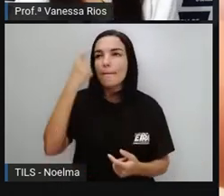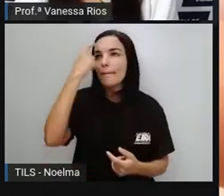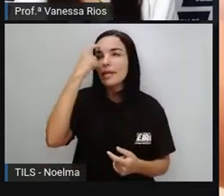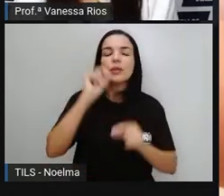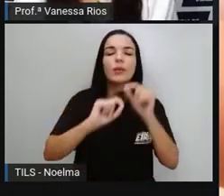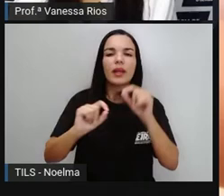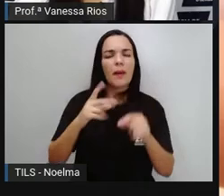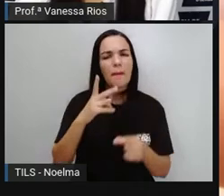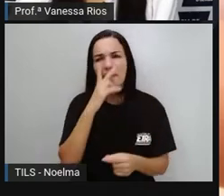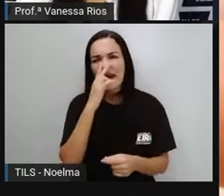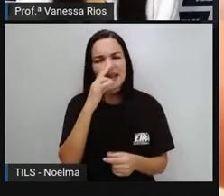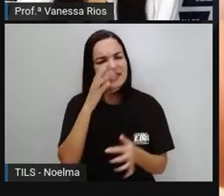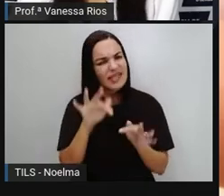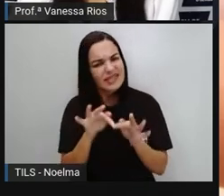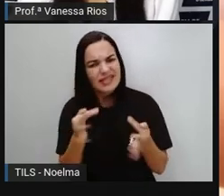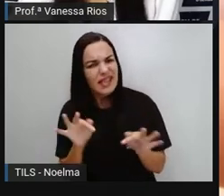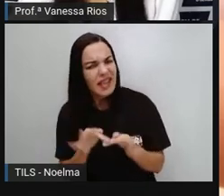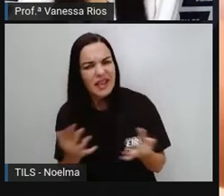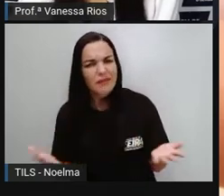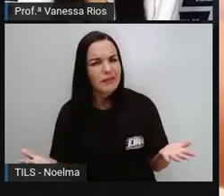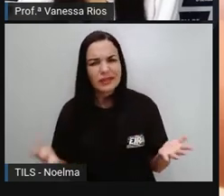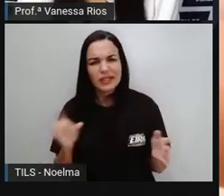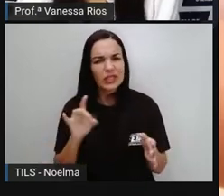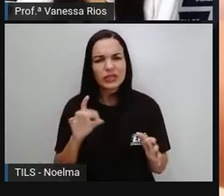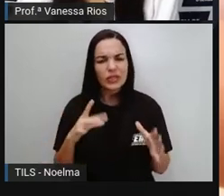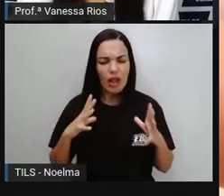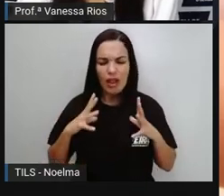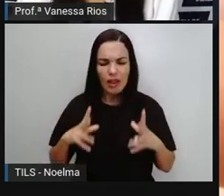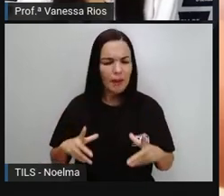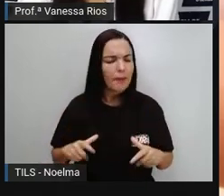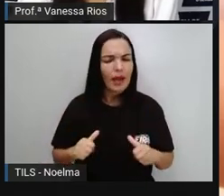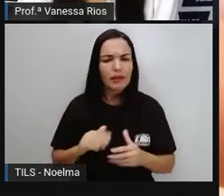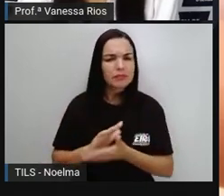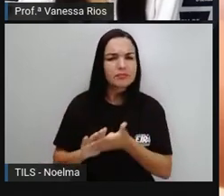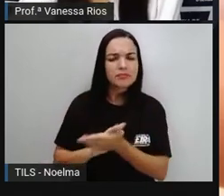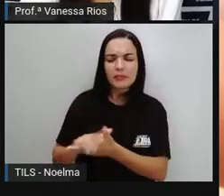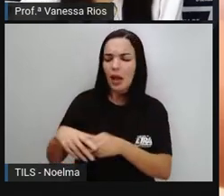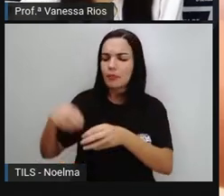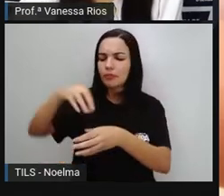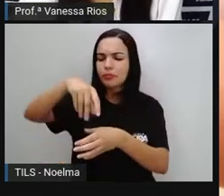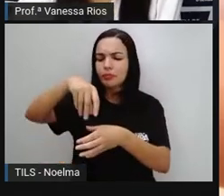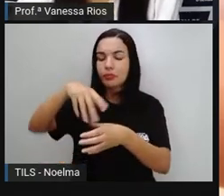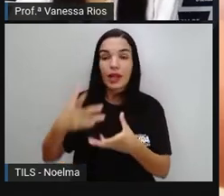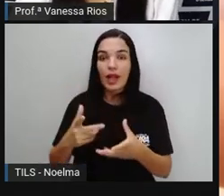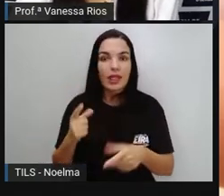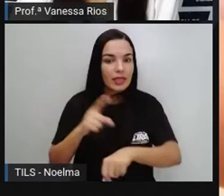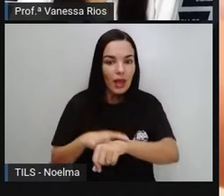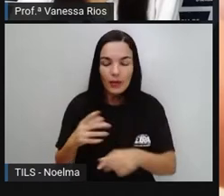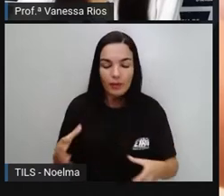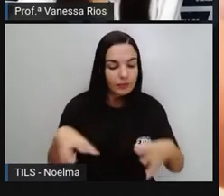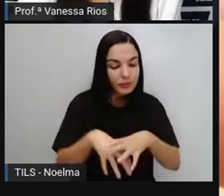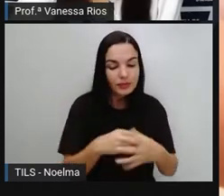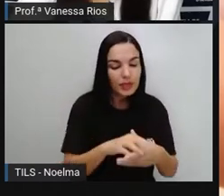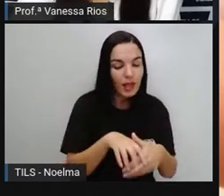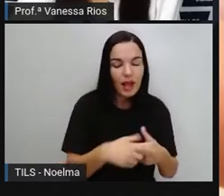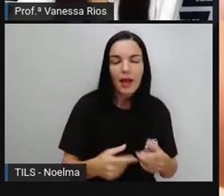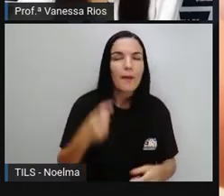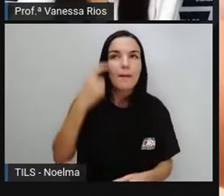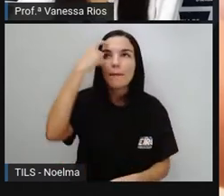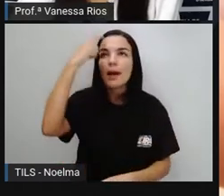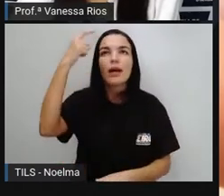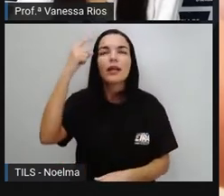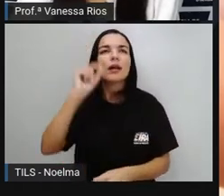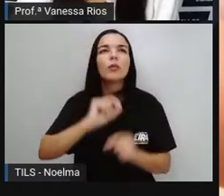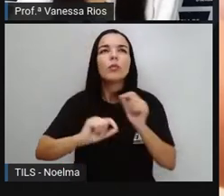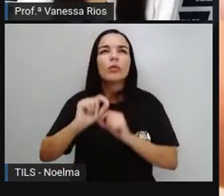Simples Uma atividade aí Que as pessoas Às vezes desempenham De forma automática E nem param Para refletir